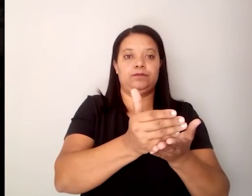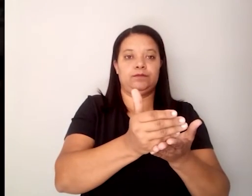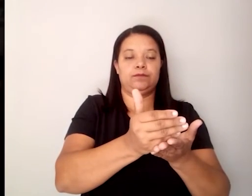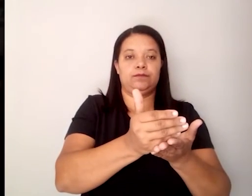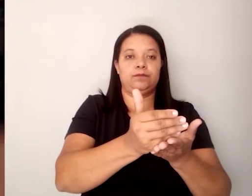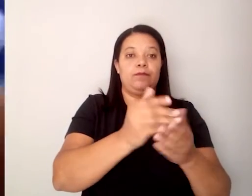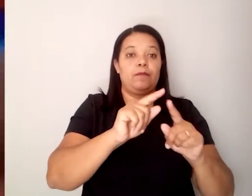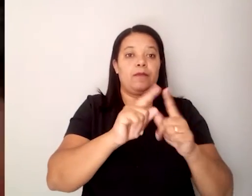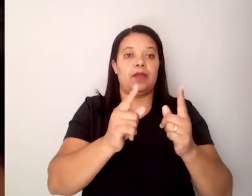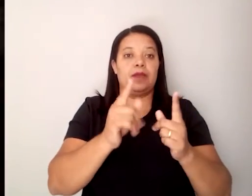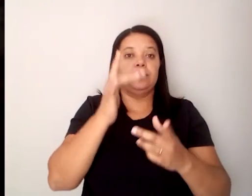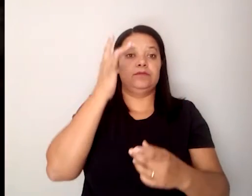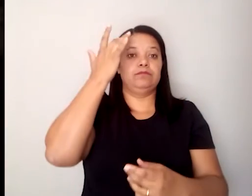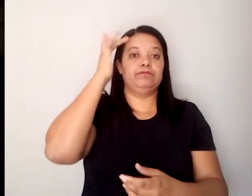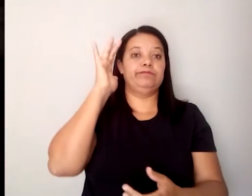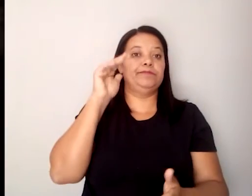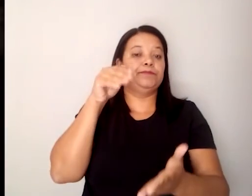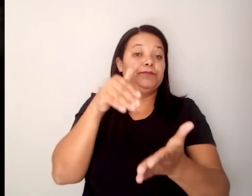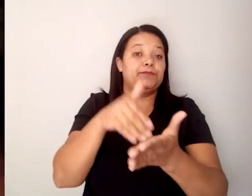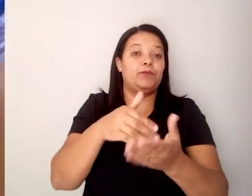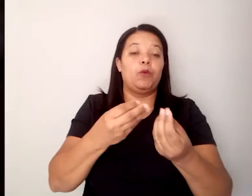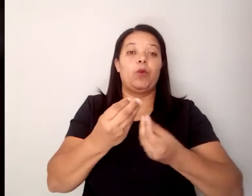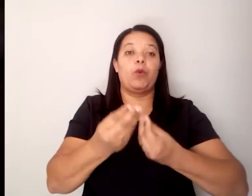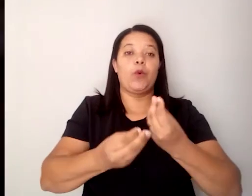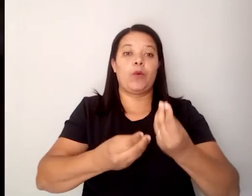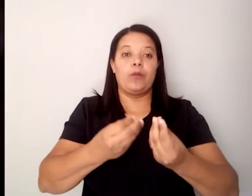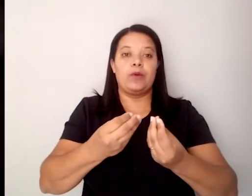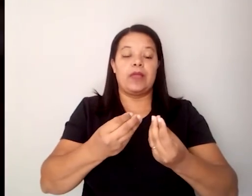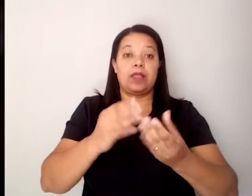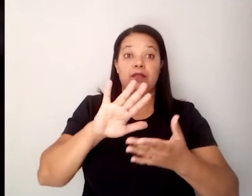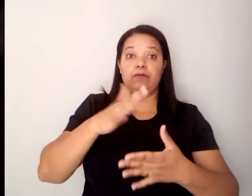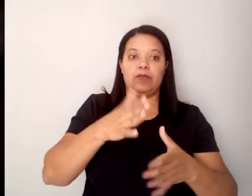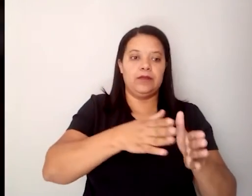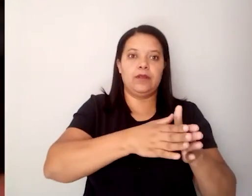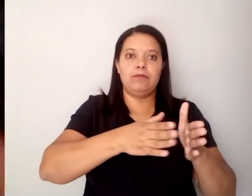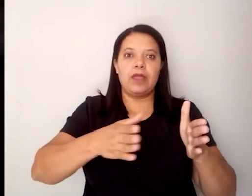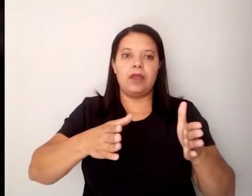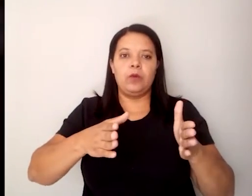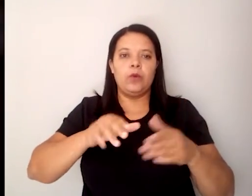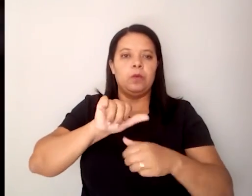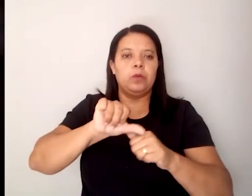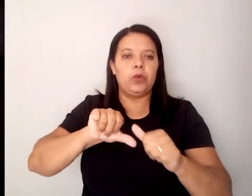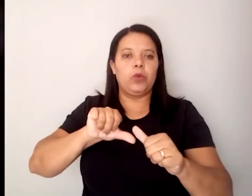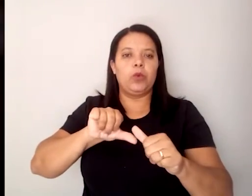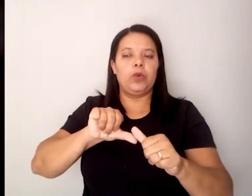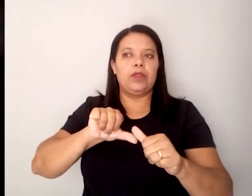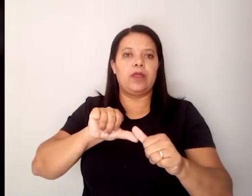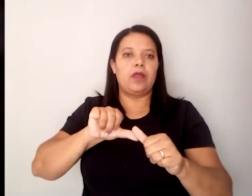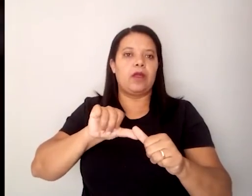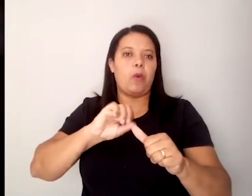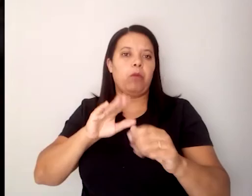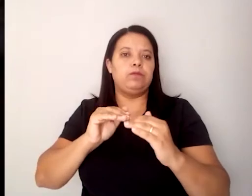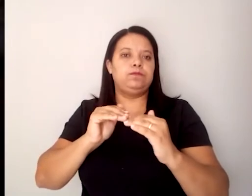que pode ser espichado num fio, pode simbolar, pode mudar, pode evoluir de qualquer